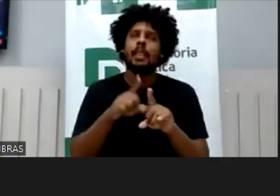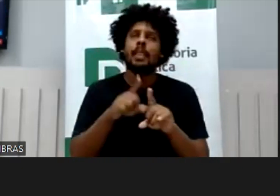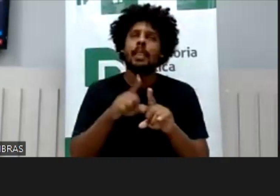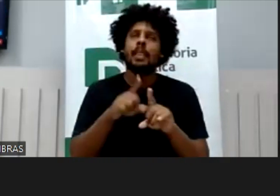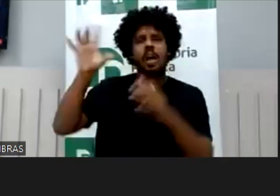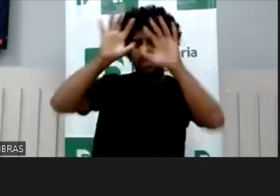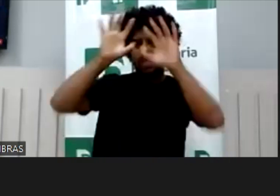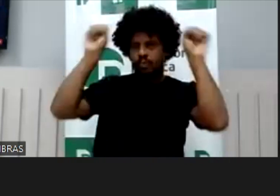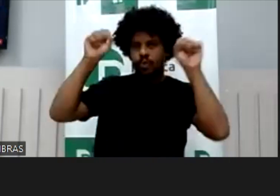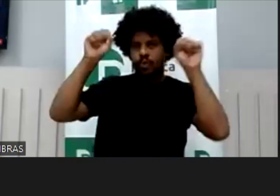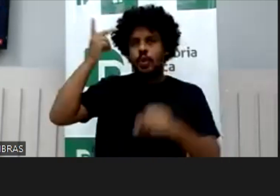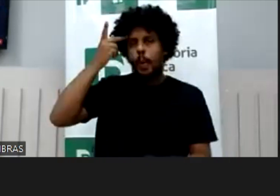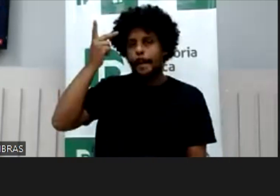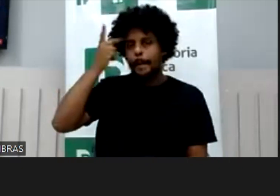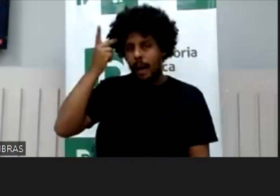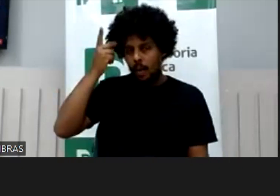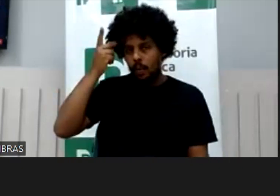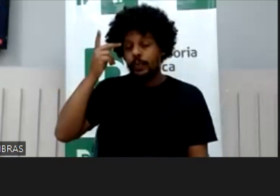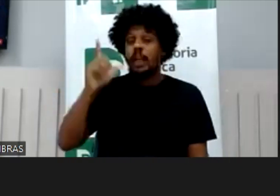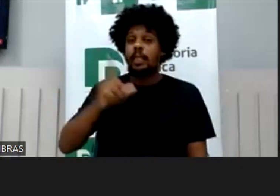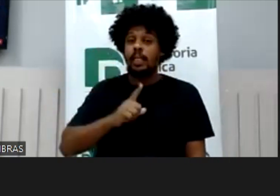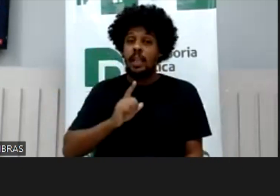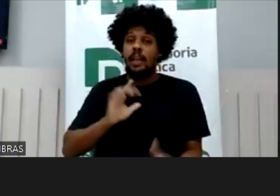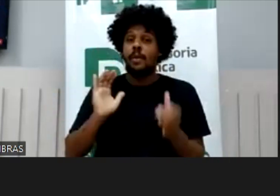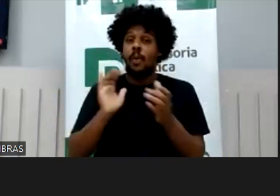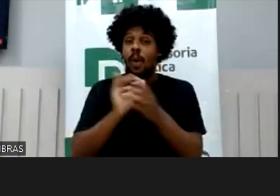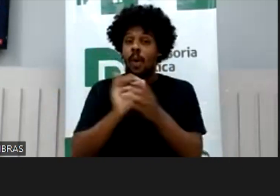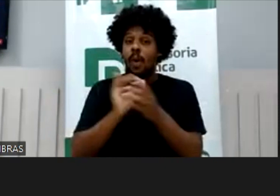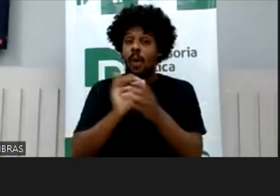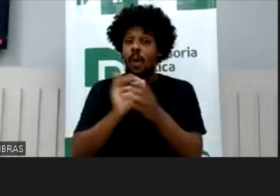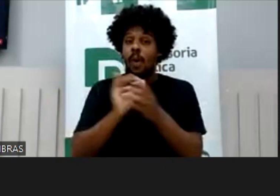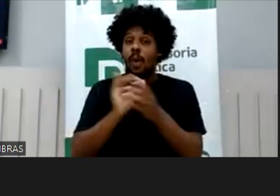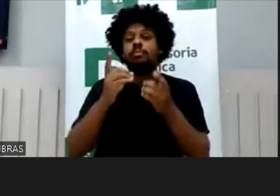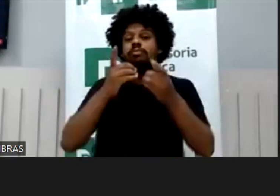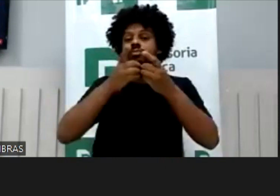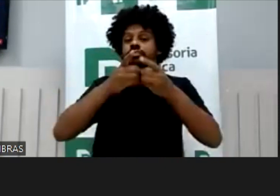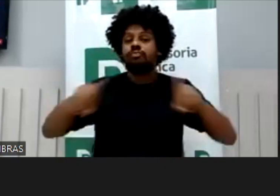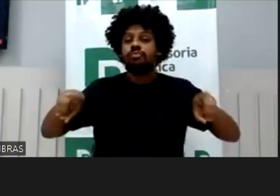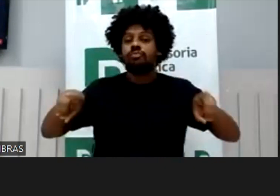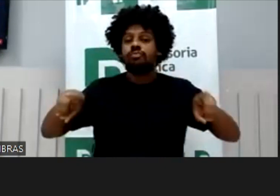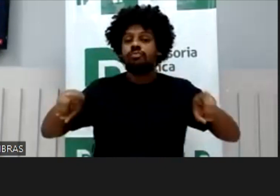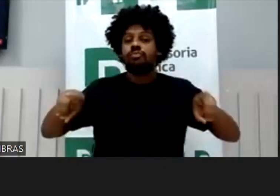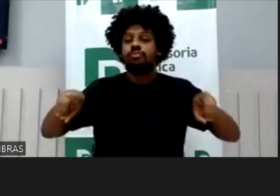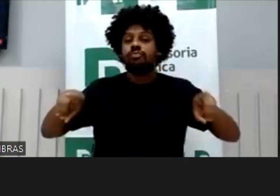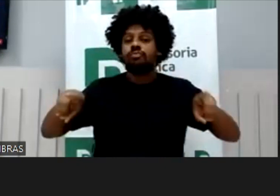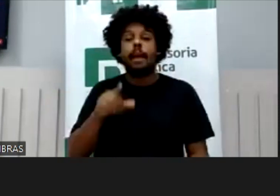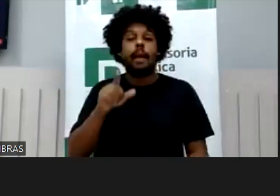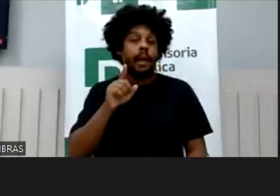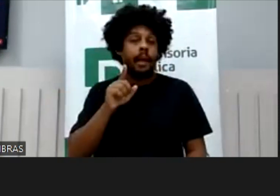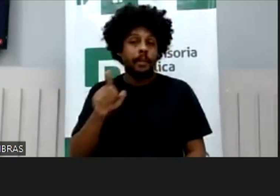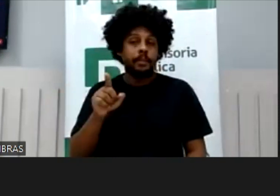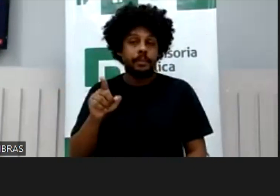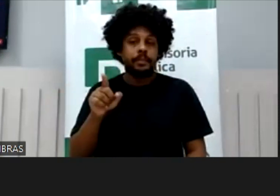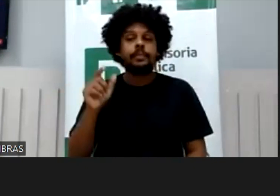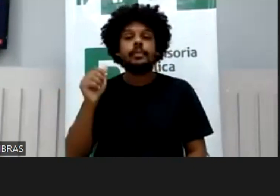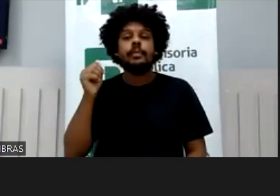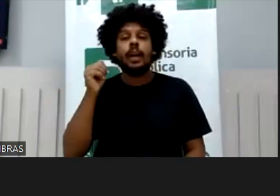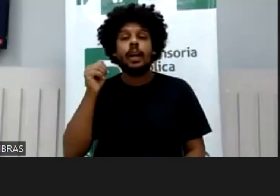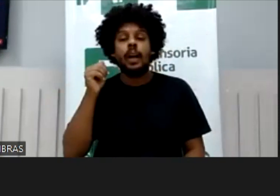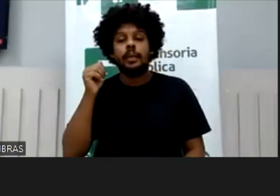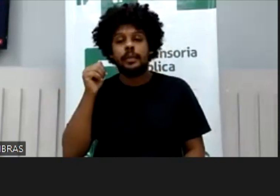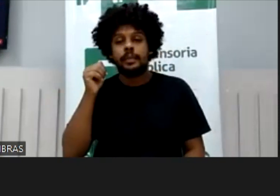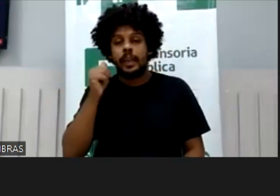exatamente isso, que o casal que motivou o divórcio foi a superexposição da esposa da família